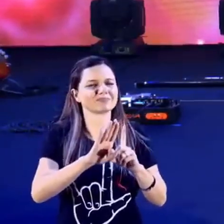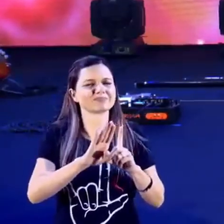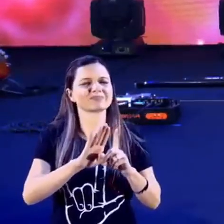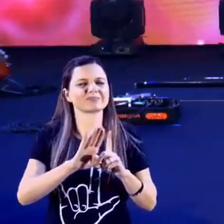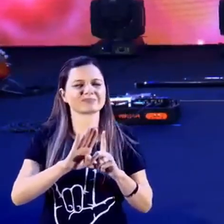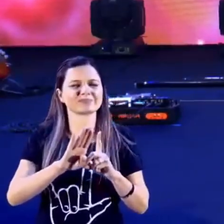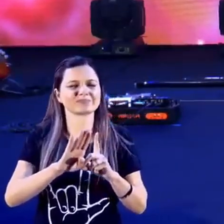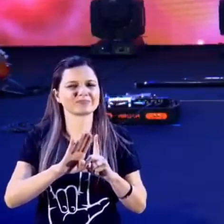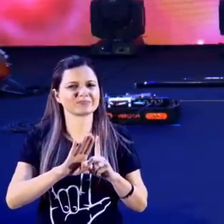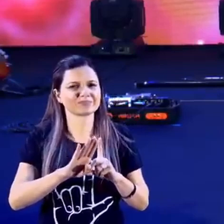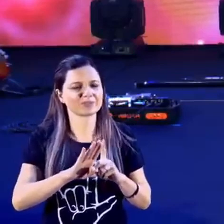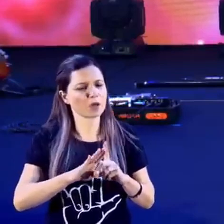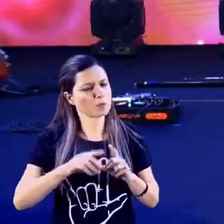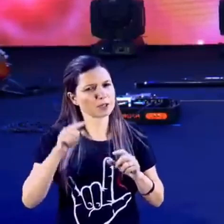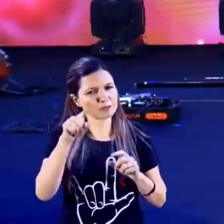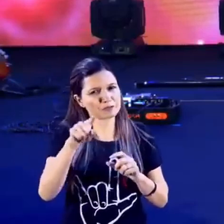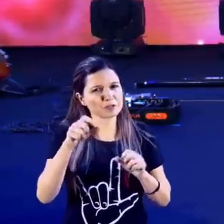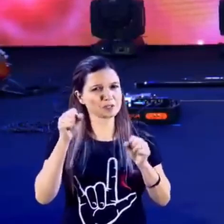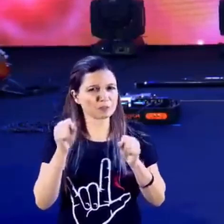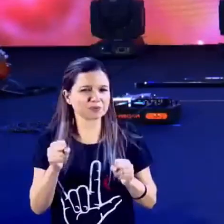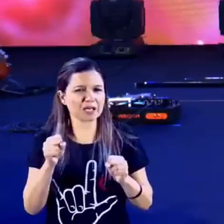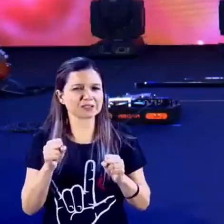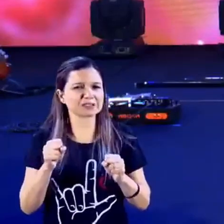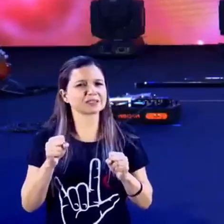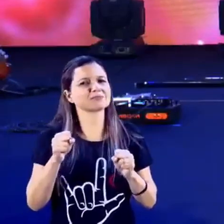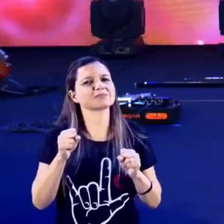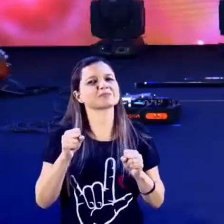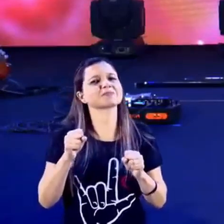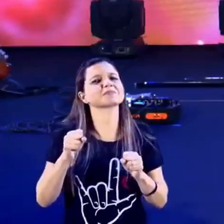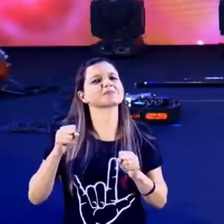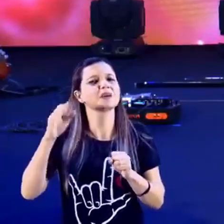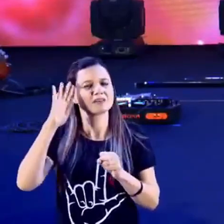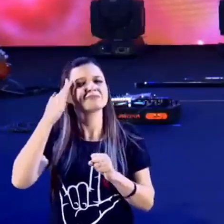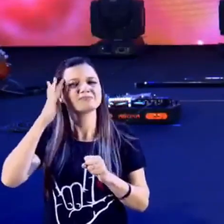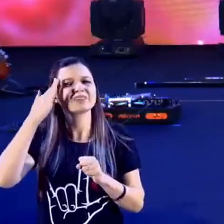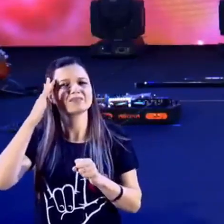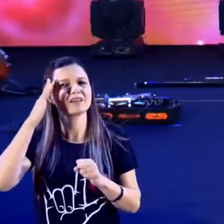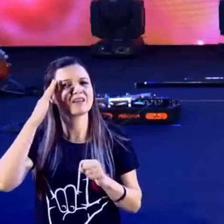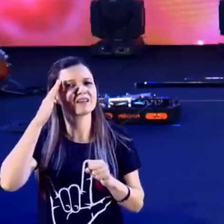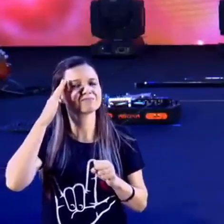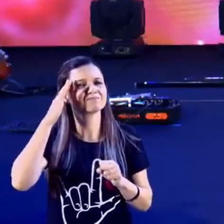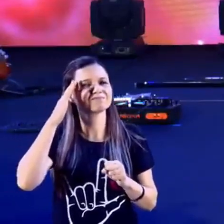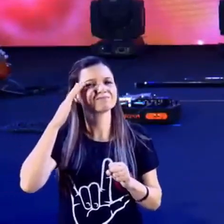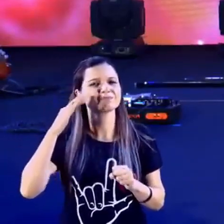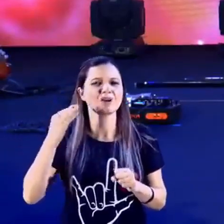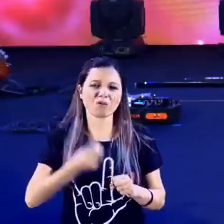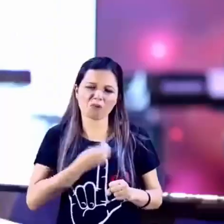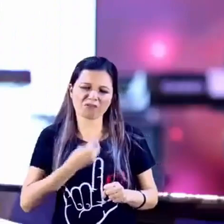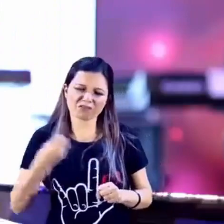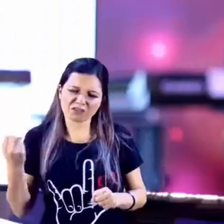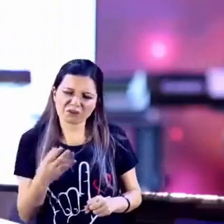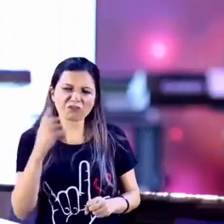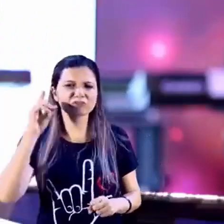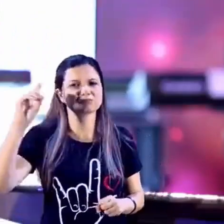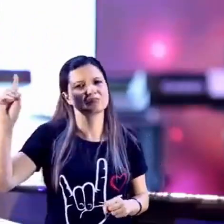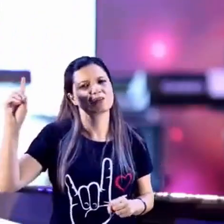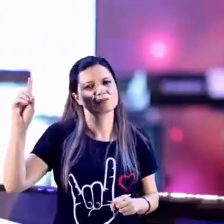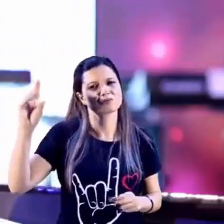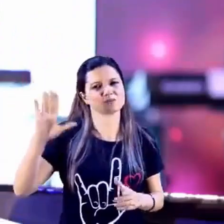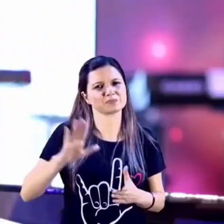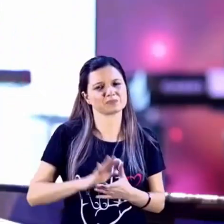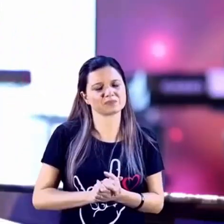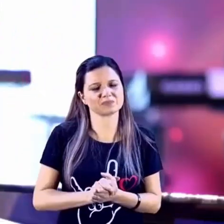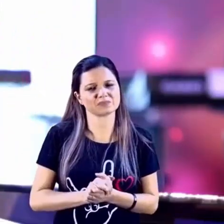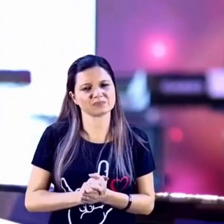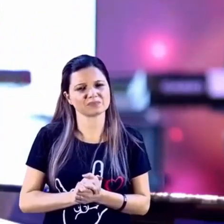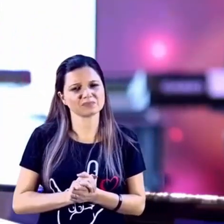vocês se tornassem participantes da natureza. Desse jeito de ser. Da natureza de Deus. E